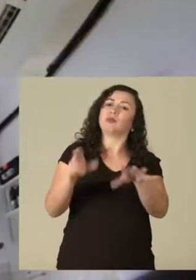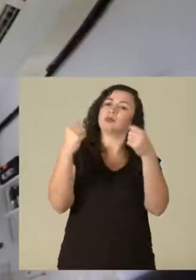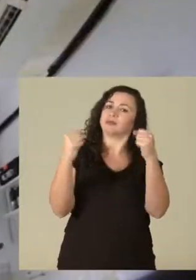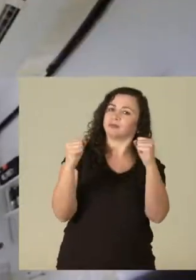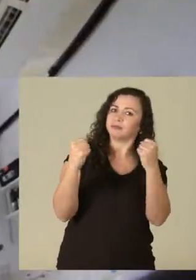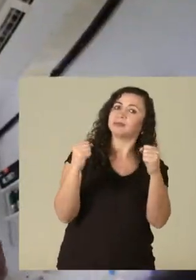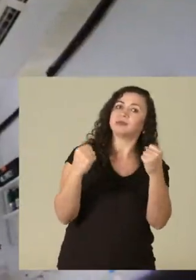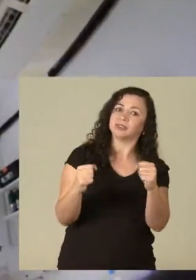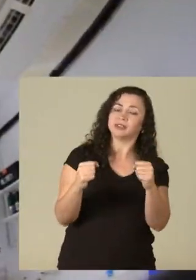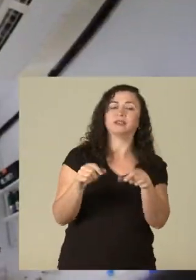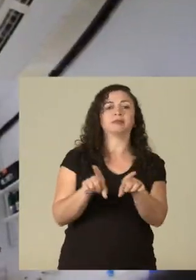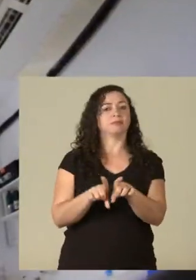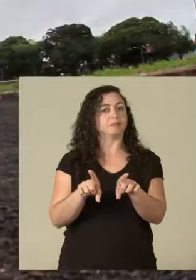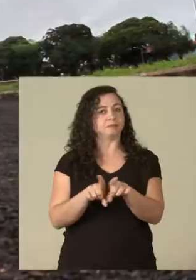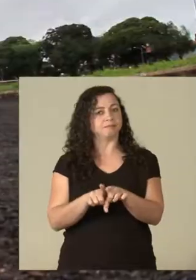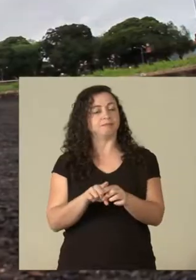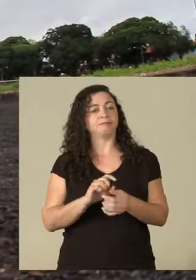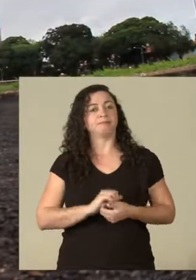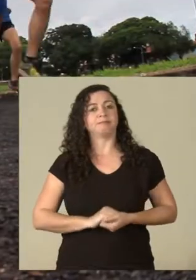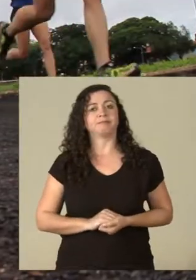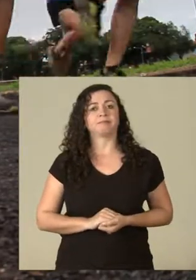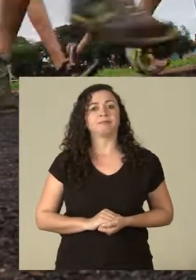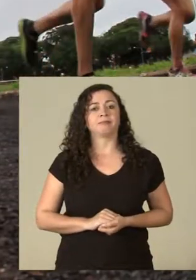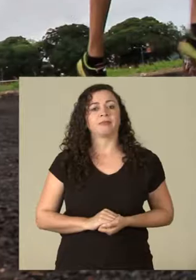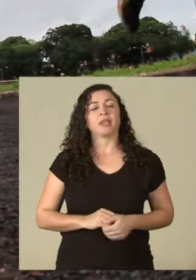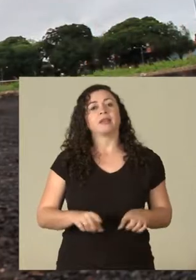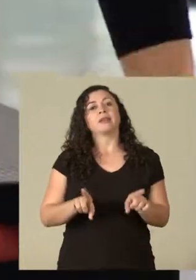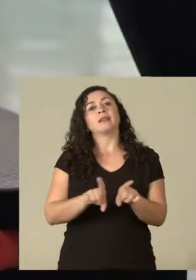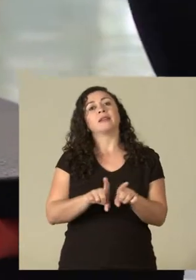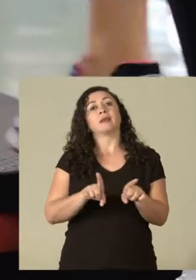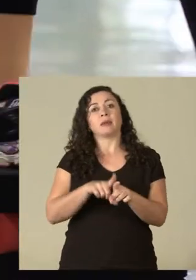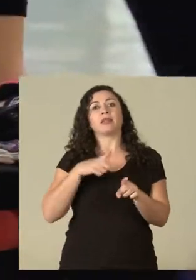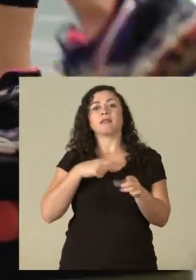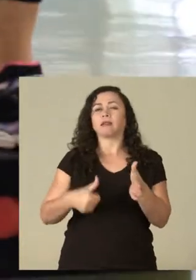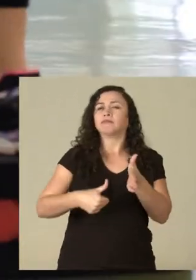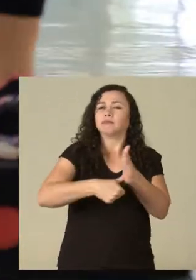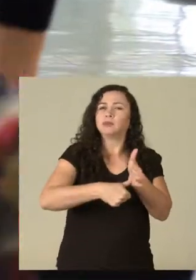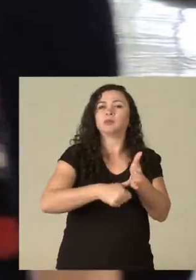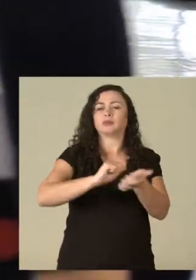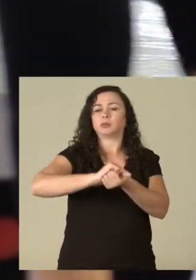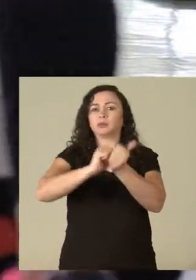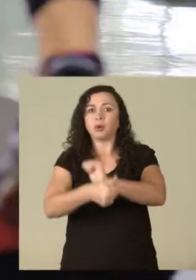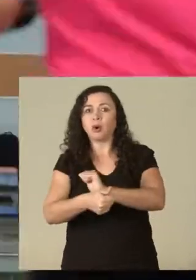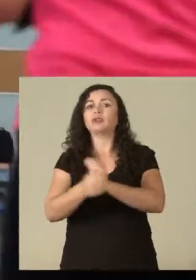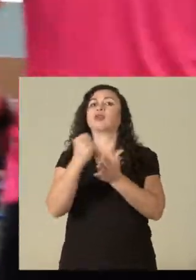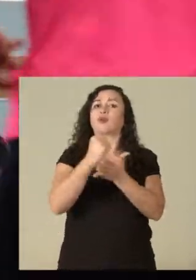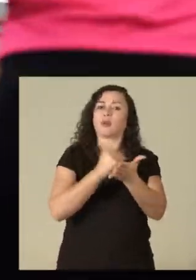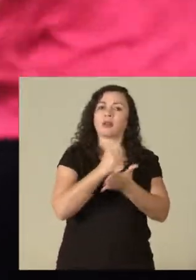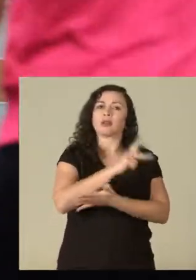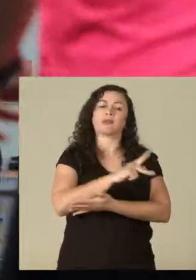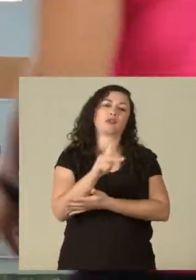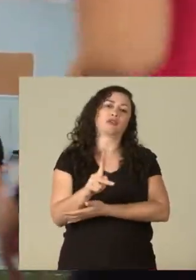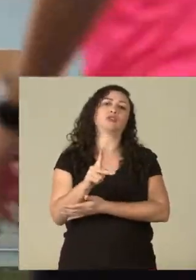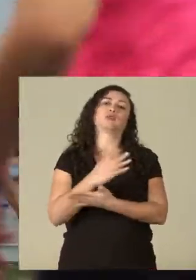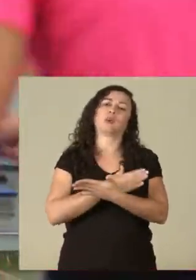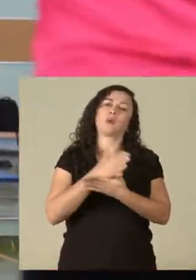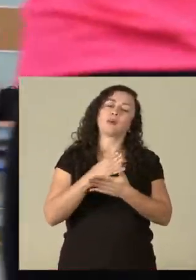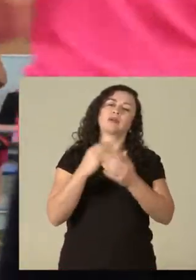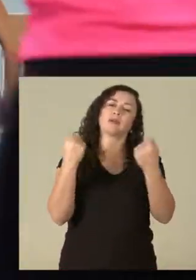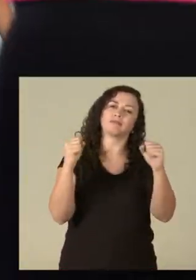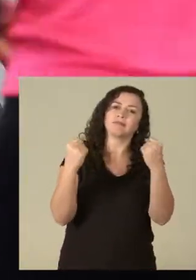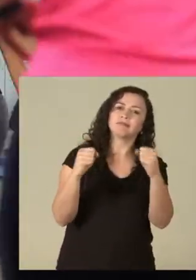física, os clubes esportivos, que contratam professores para trabalhar com iniciação esportiva ou de outras